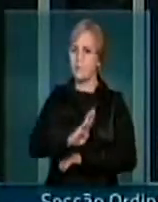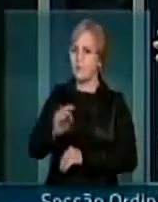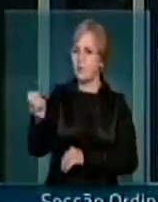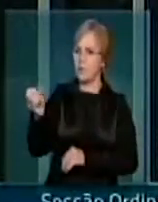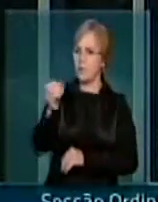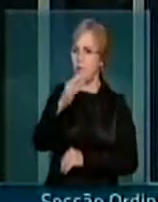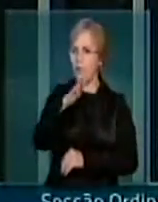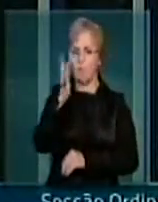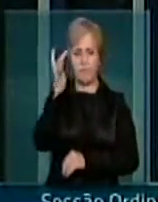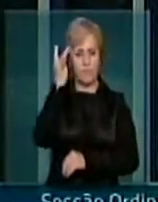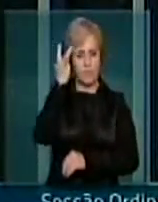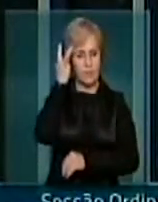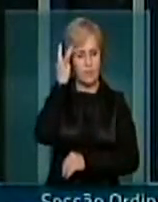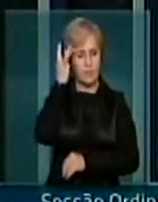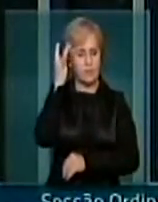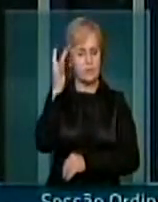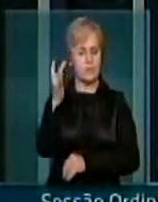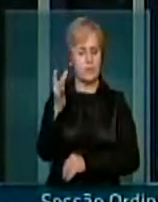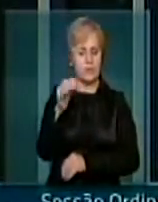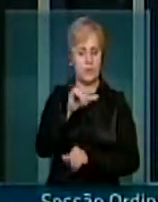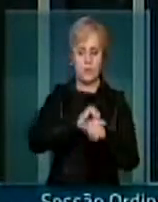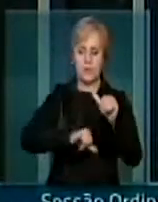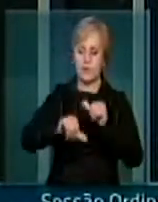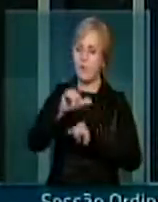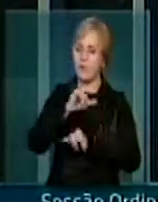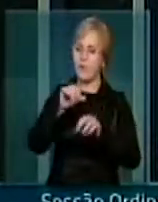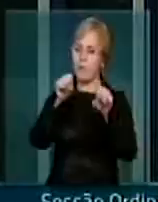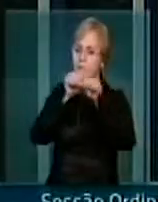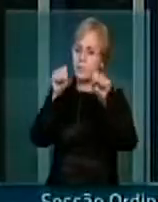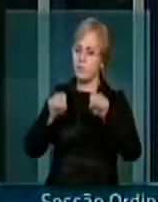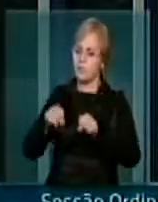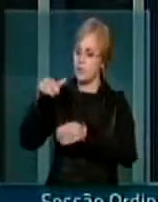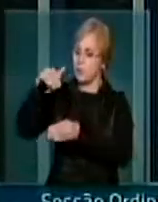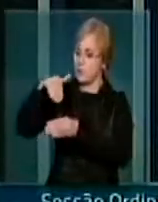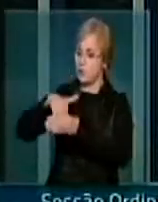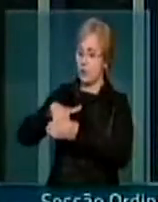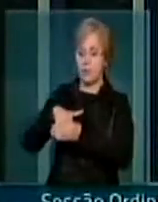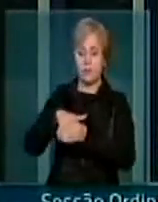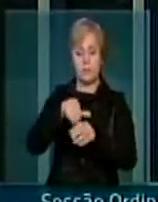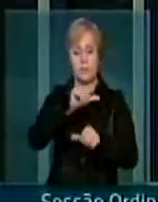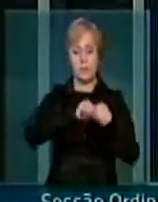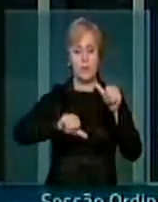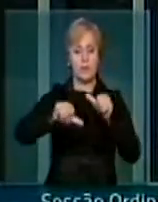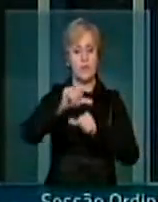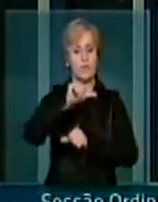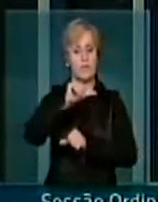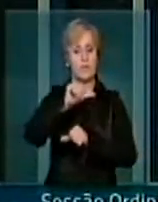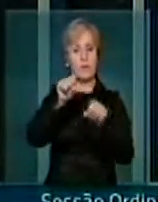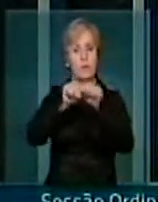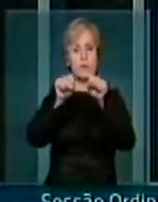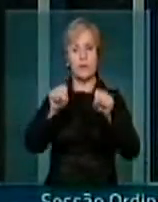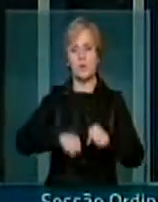reformas do sistema eleitoral, reformas do sistema tributário.